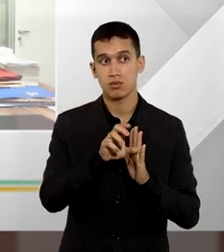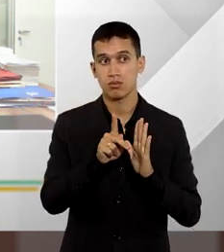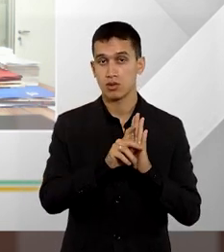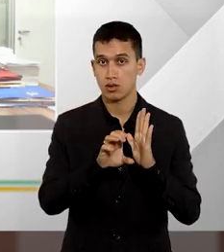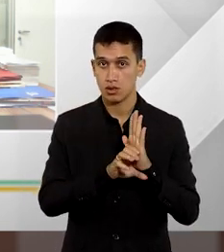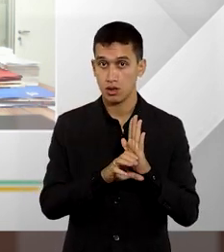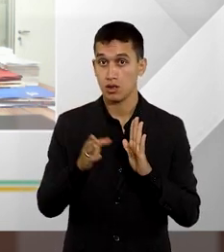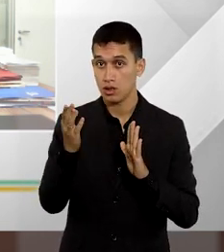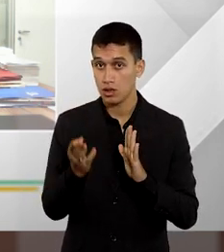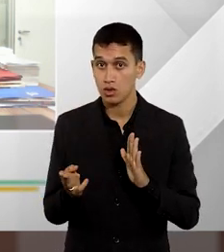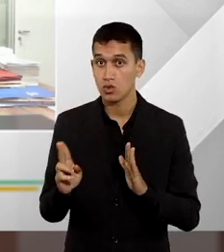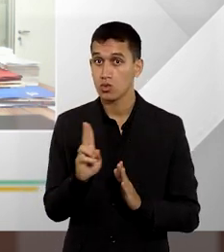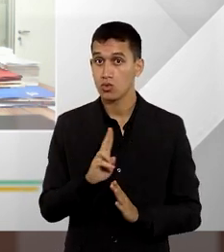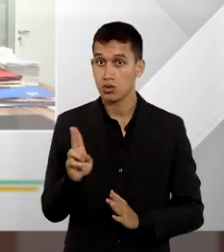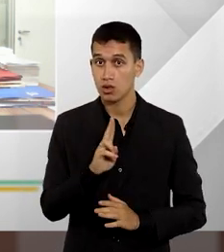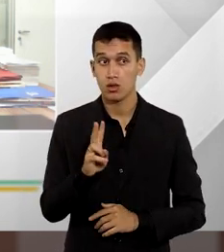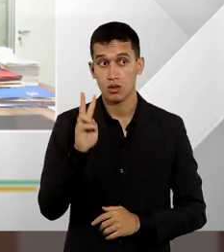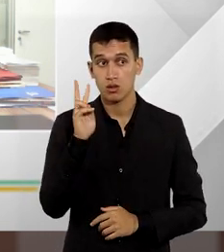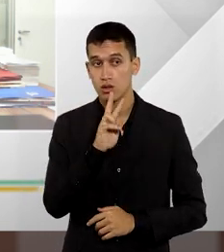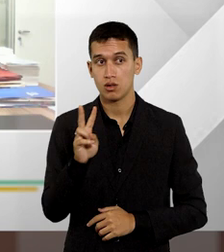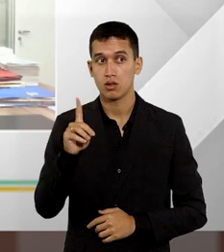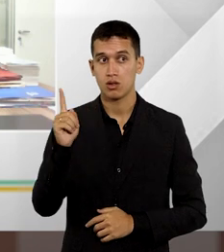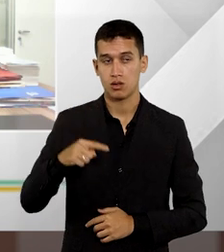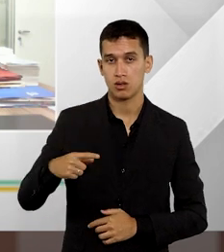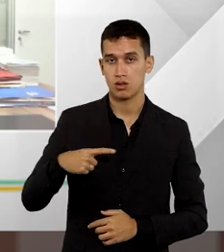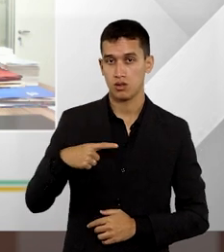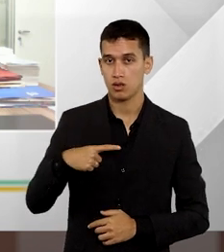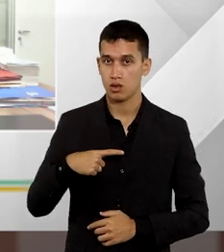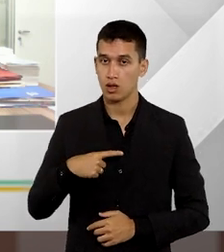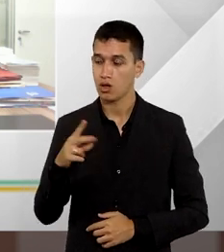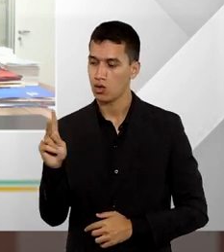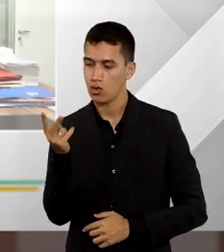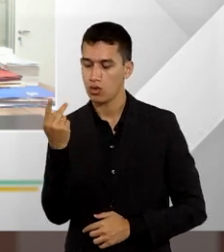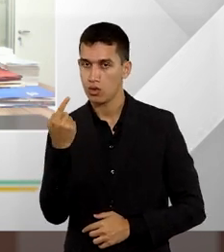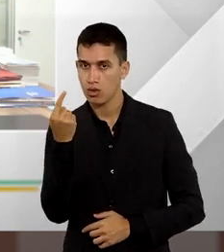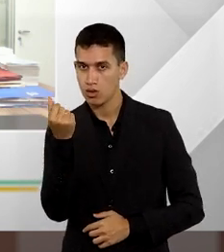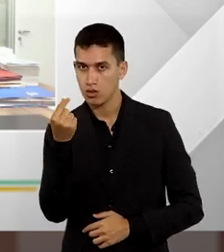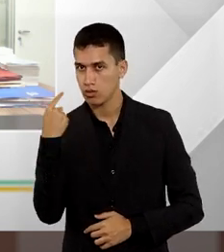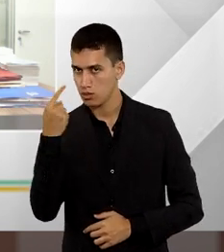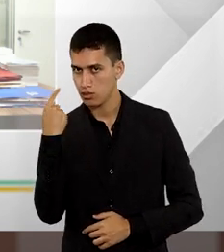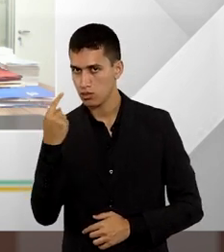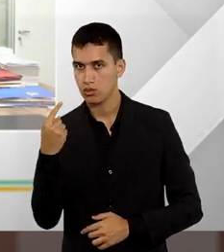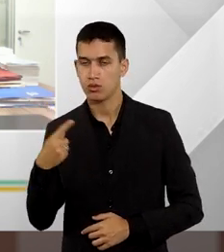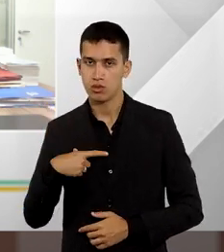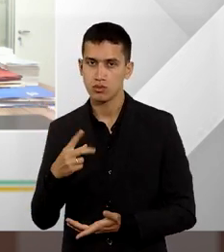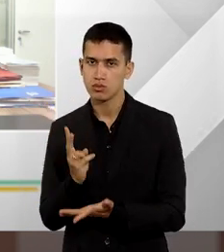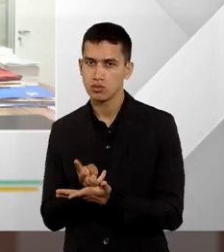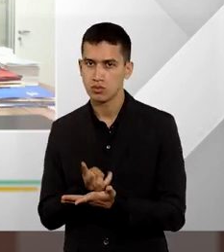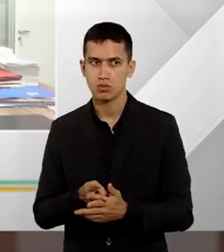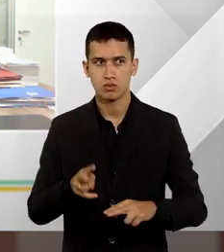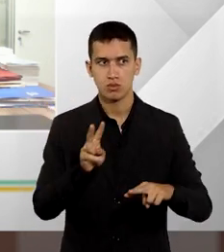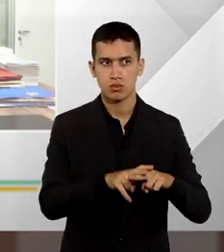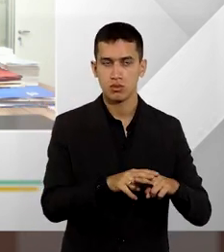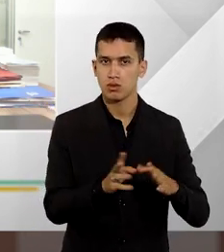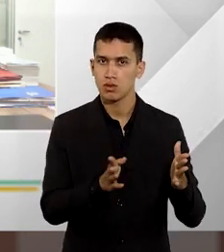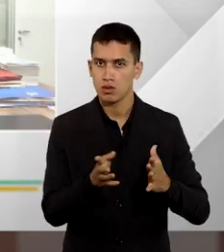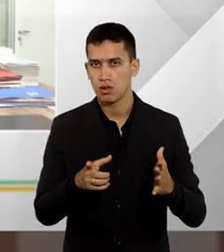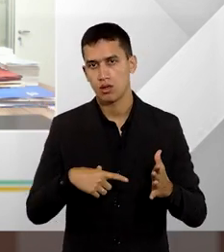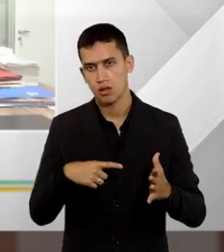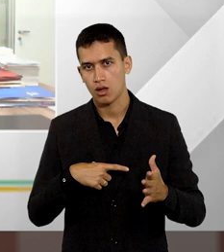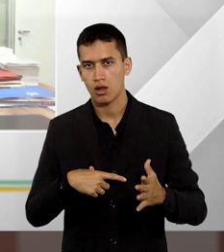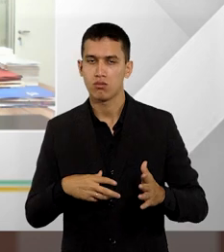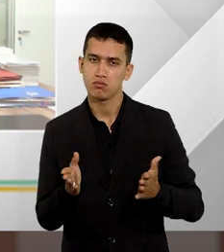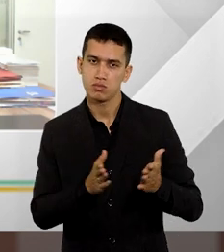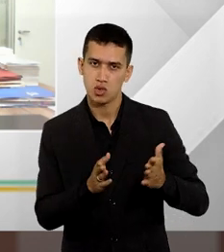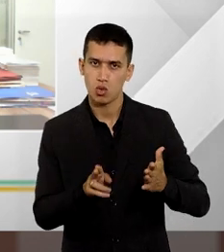dispositivo, ele preconiza que serão devidos honorários advocatícios, dentre outros, no cumprimento de sentença, seja provisório ou